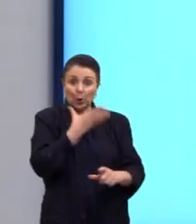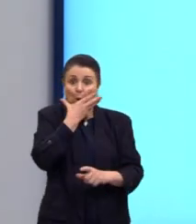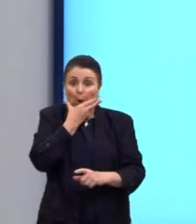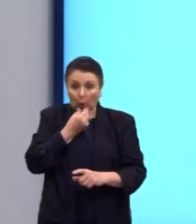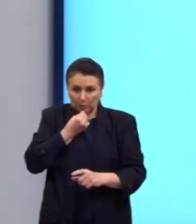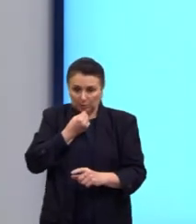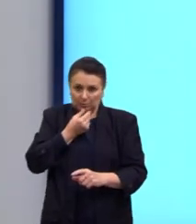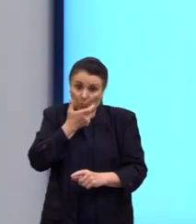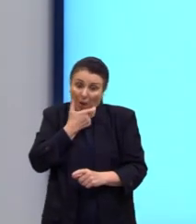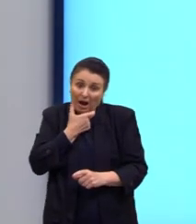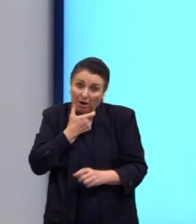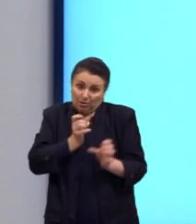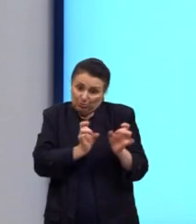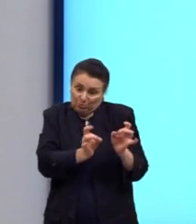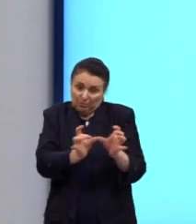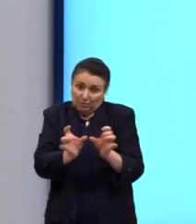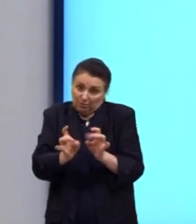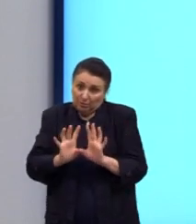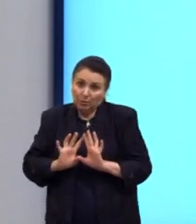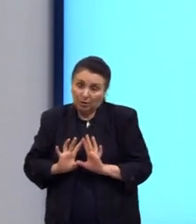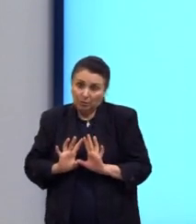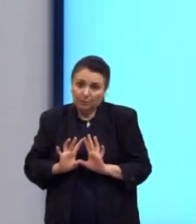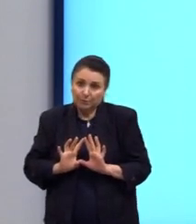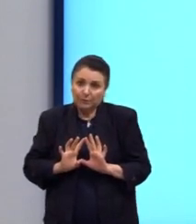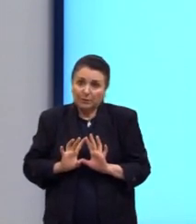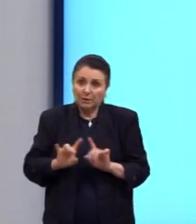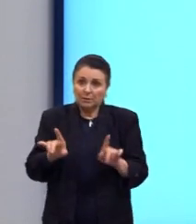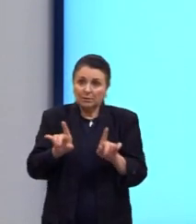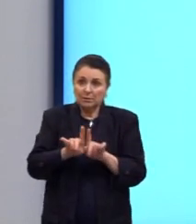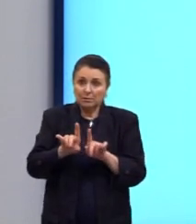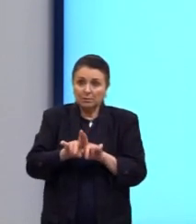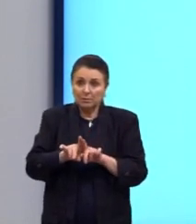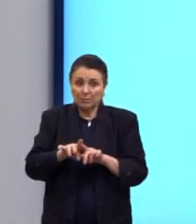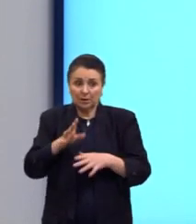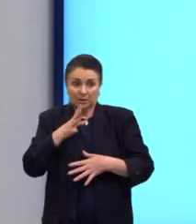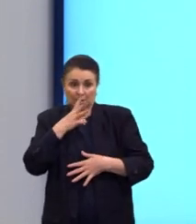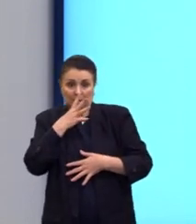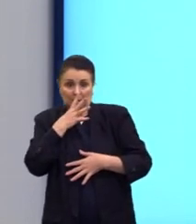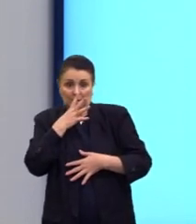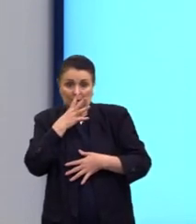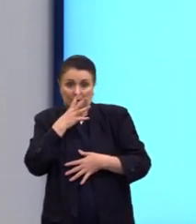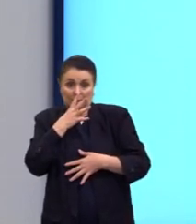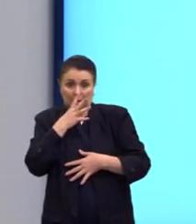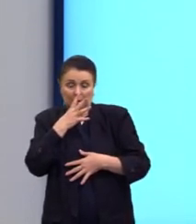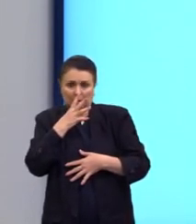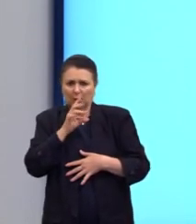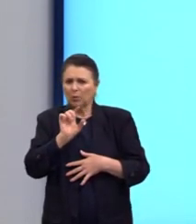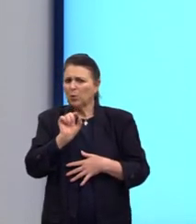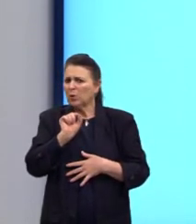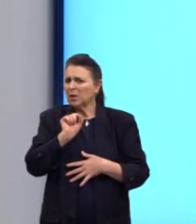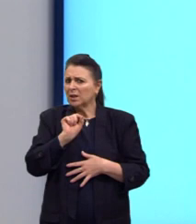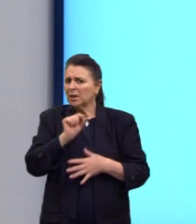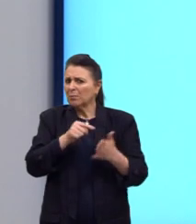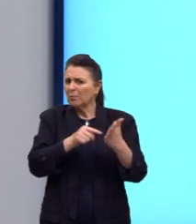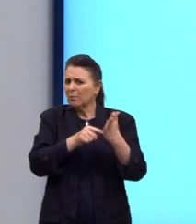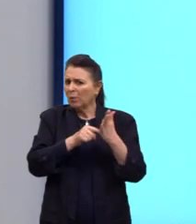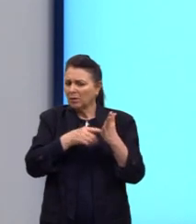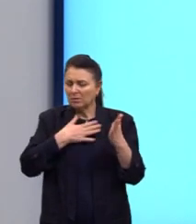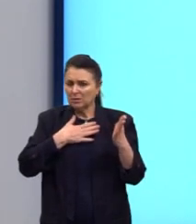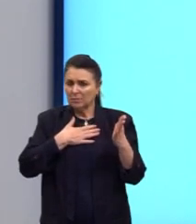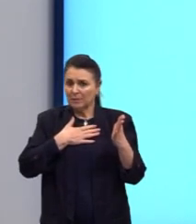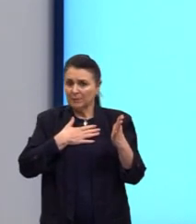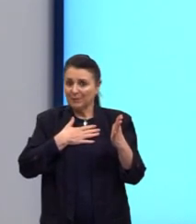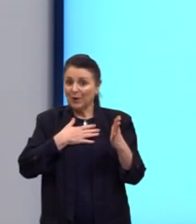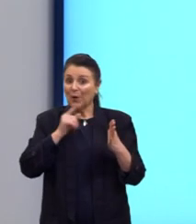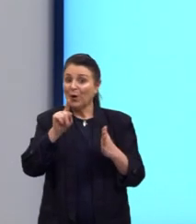vendedor, né, no caso, espantado, tá? Tá? Então, o que que isso me mostra? Olha o que ela